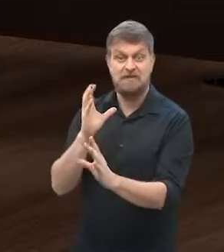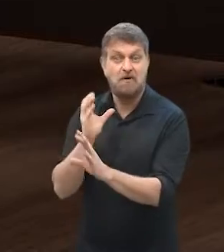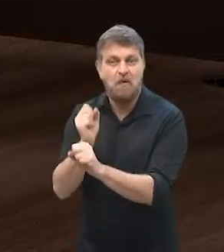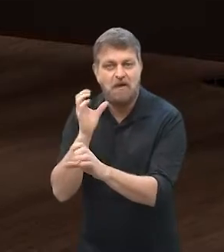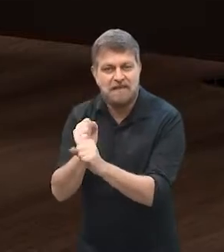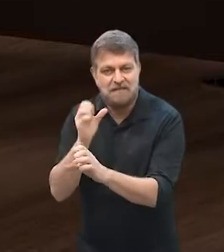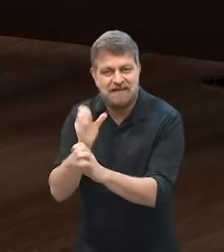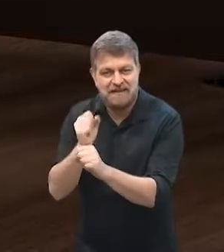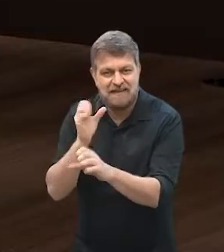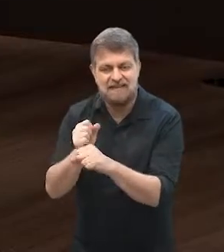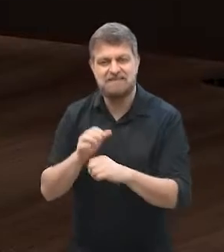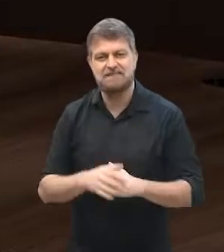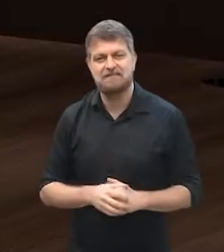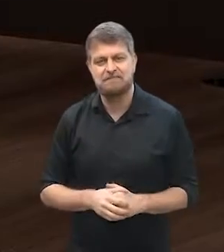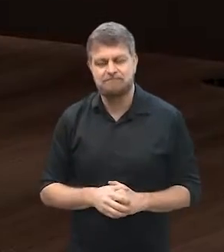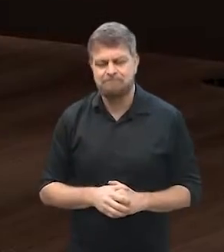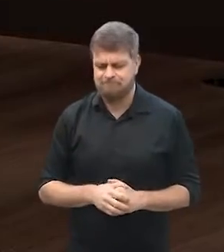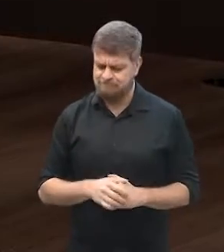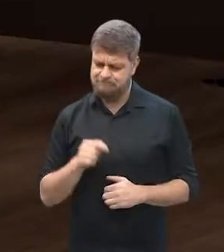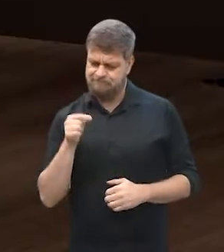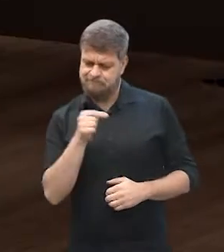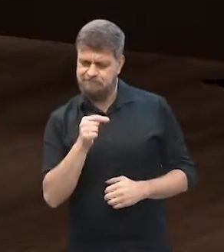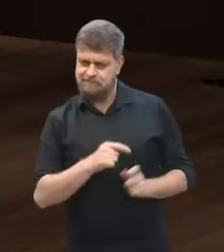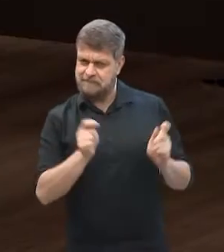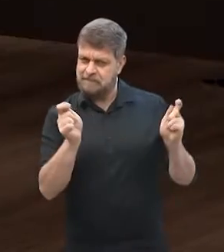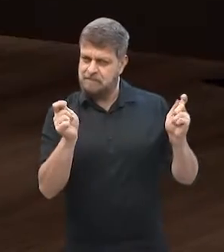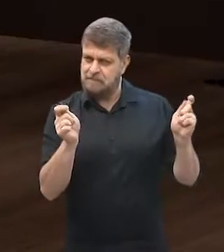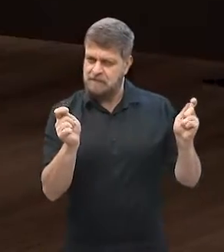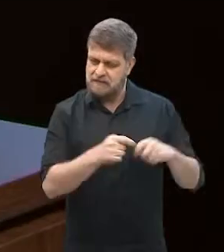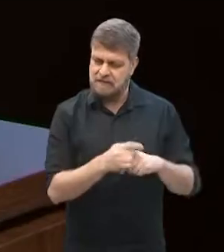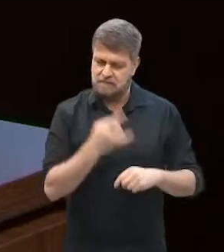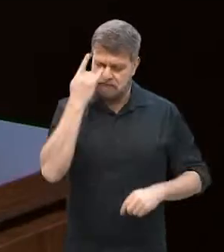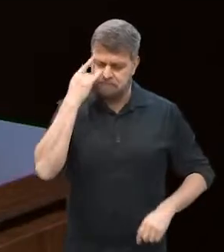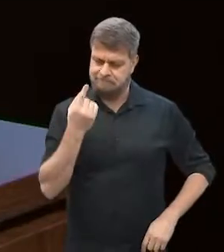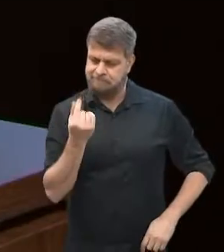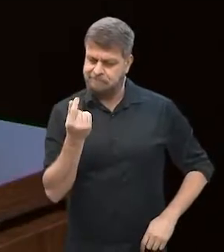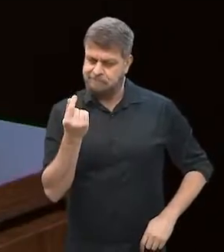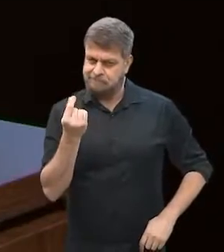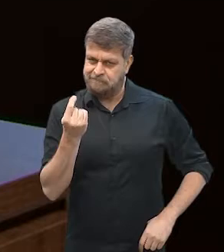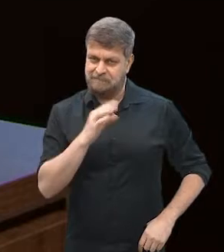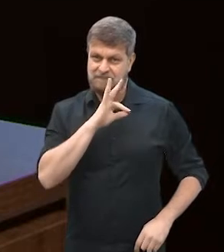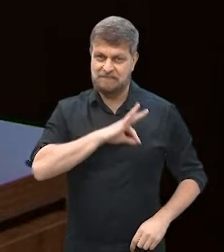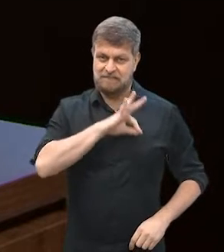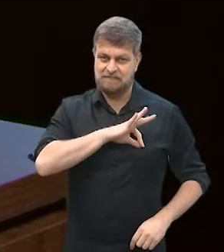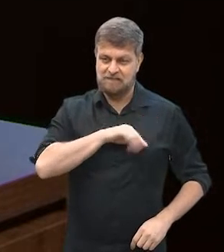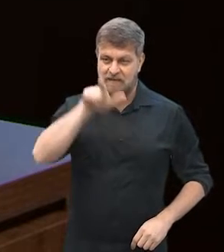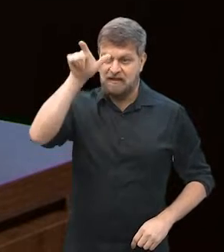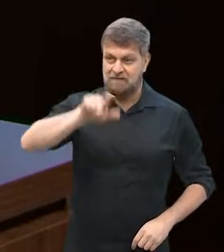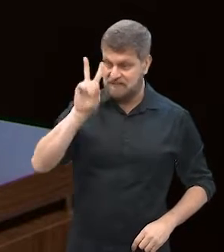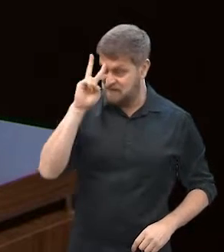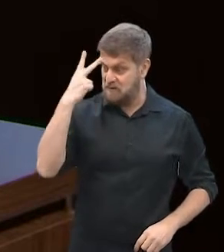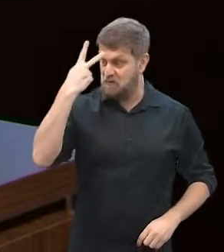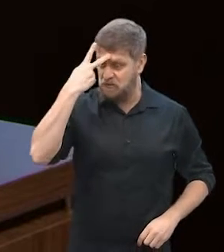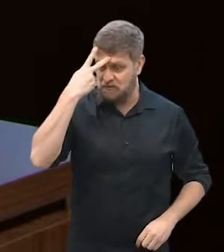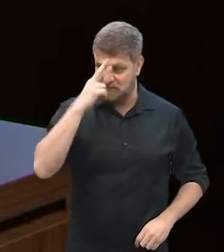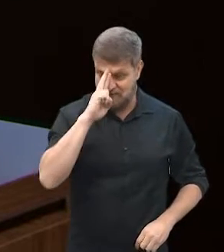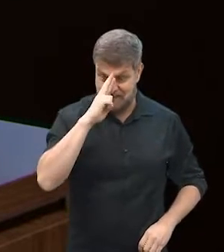contabilidade, que aquilo era um bom negócio e você poderia se tornar uma empresária?